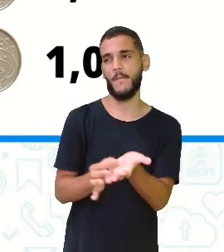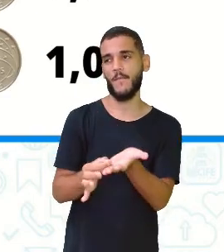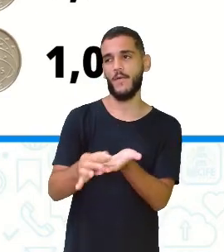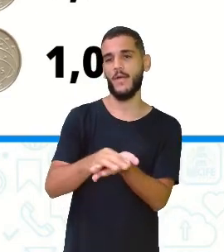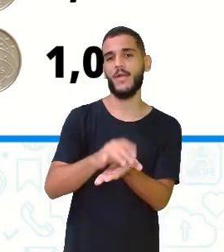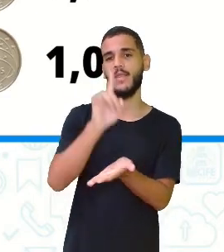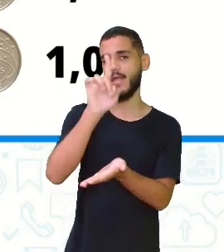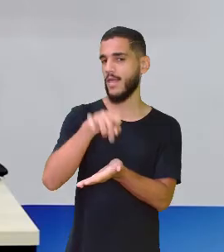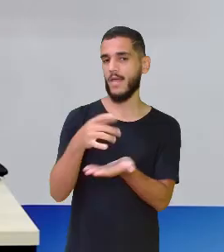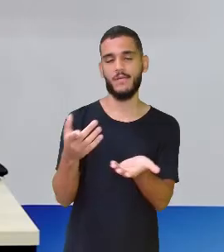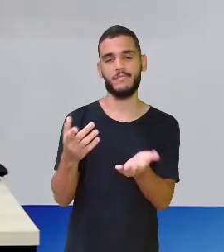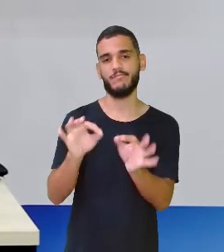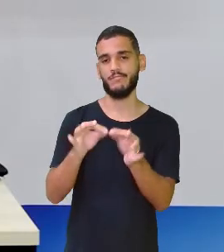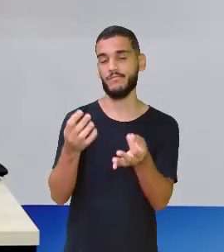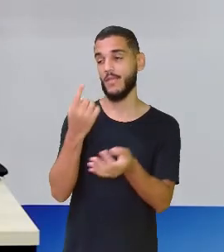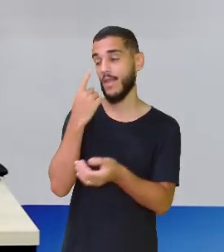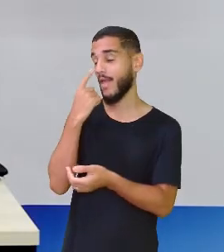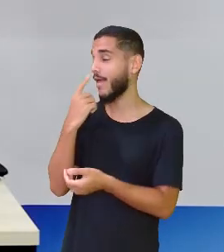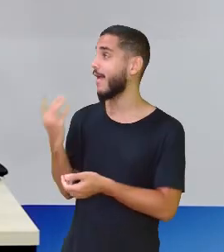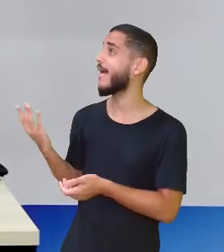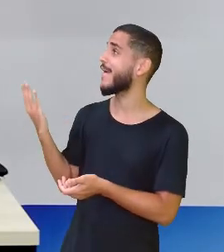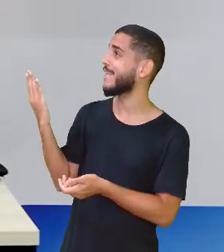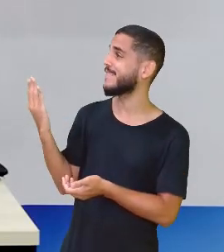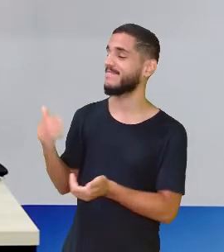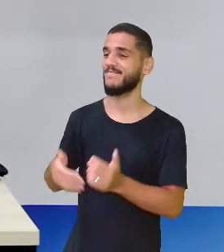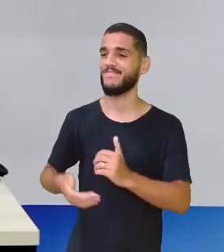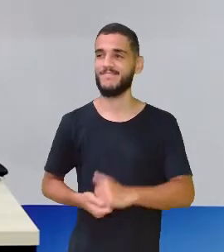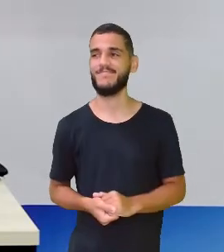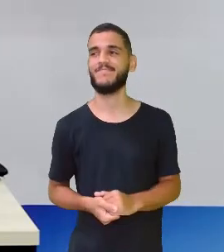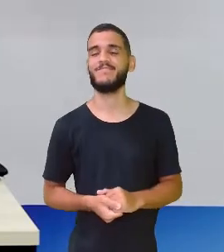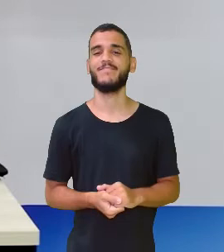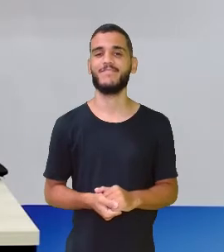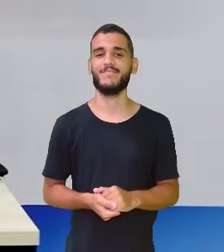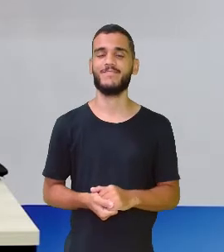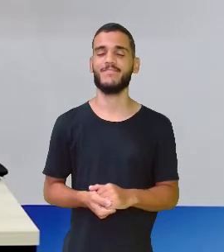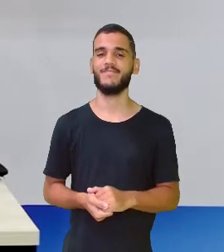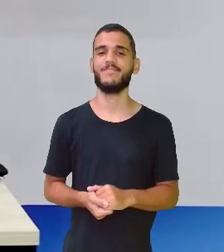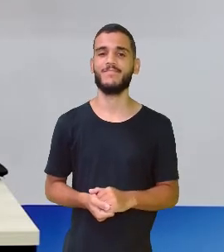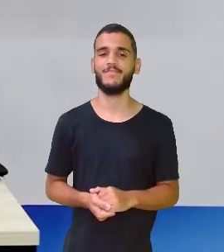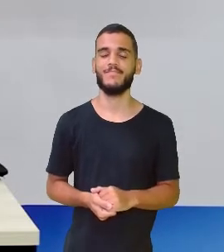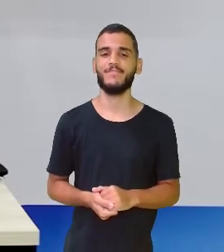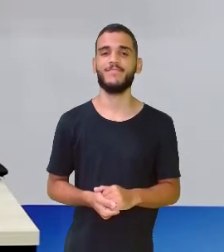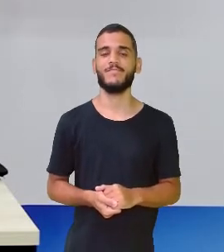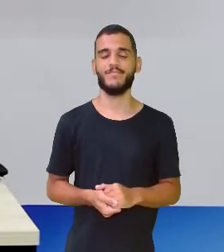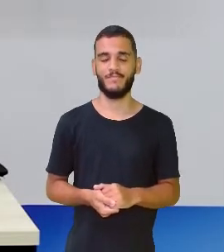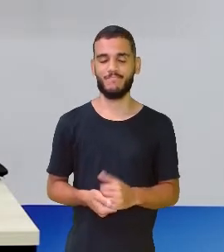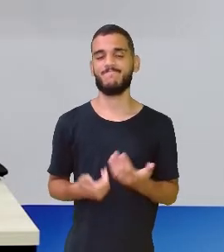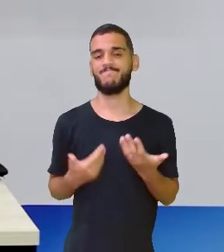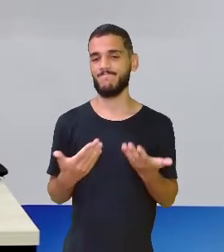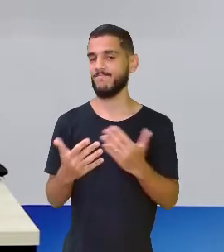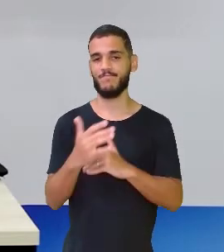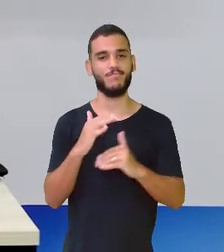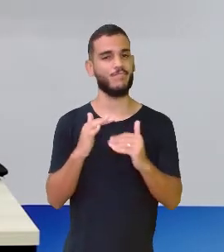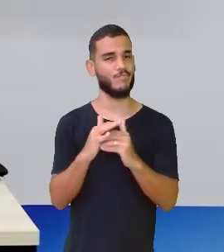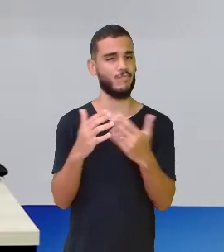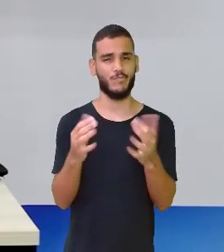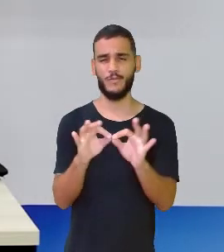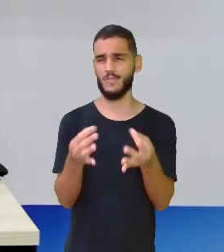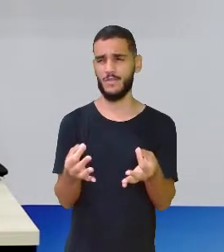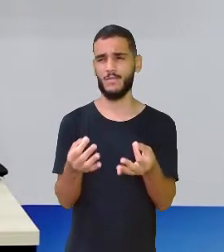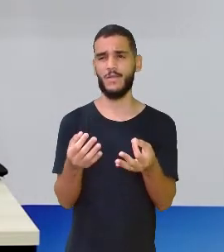é isso. Dez, vinte, trinta, quarenta, cinquenta, sessenta, setenta, oitenta, noventa, um real.